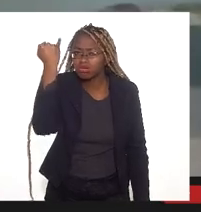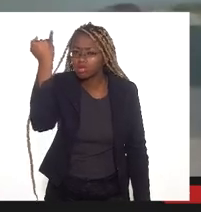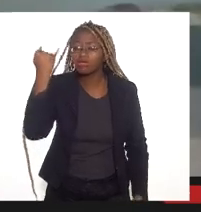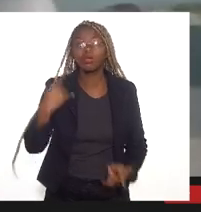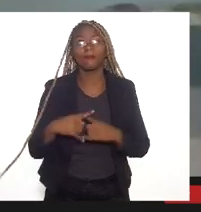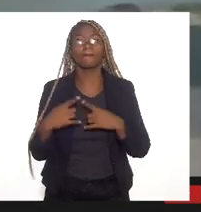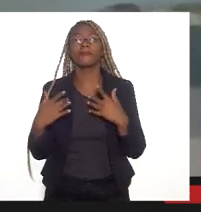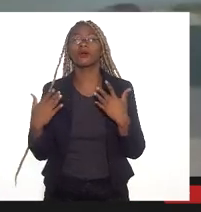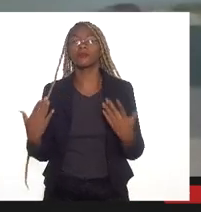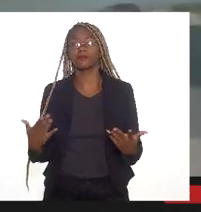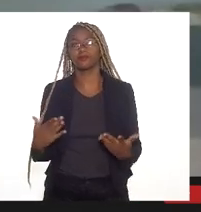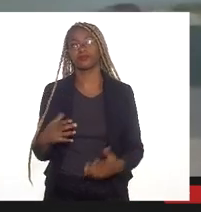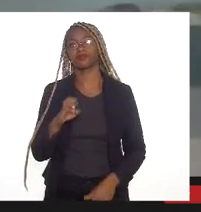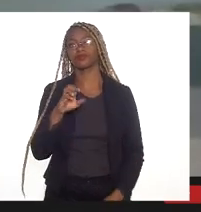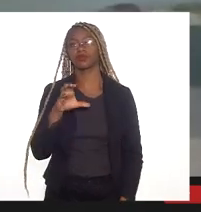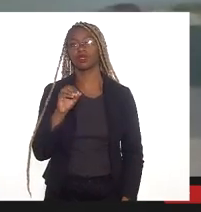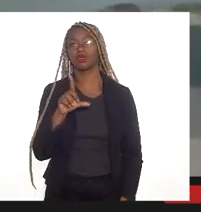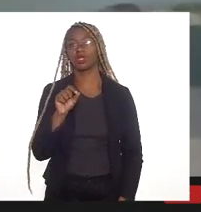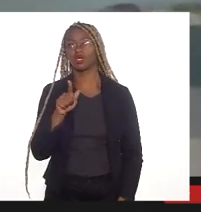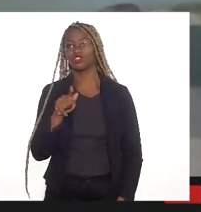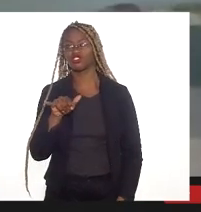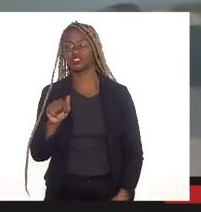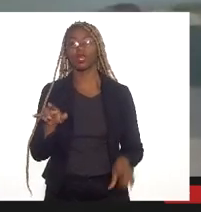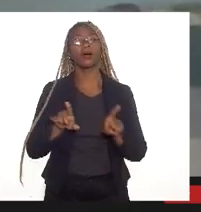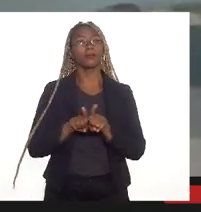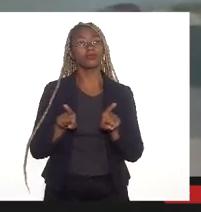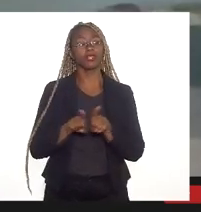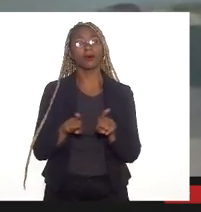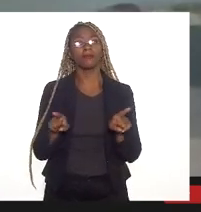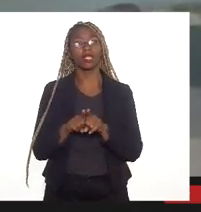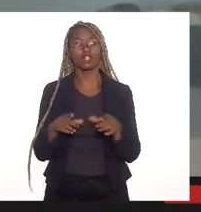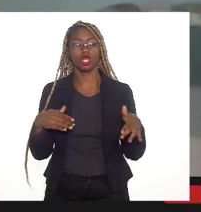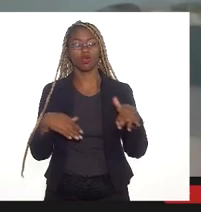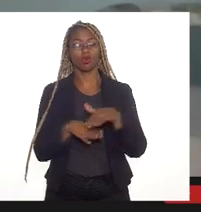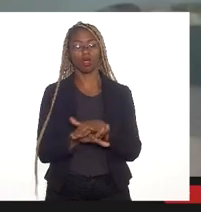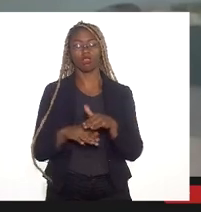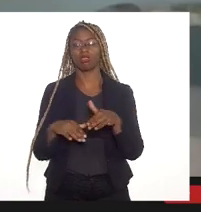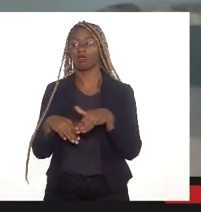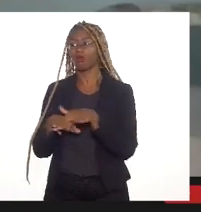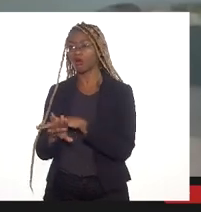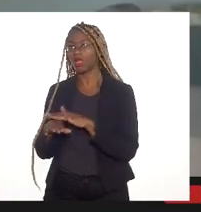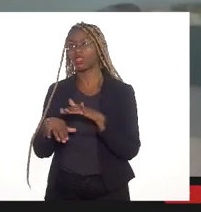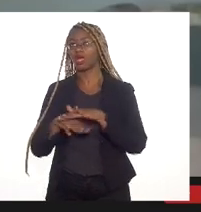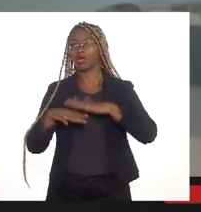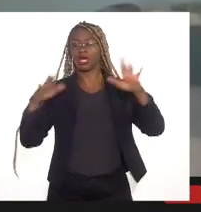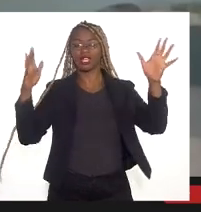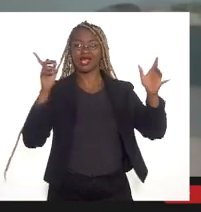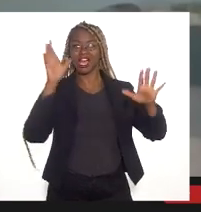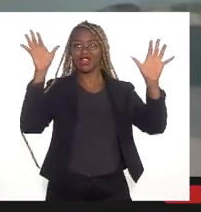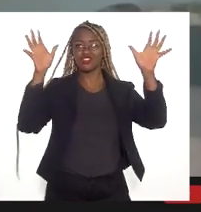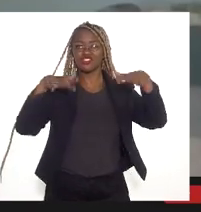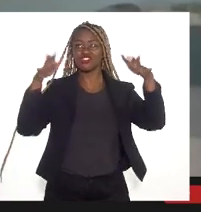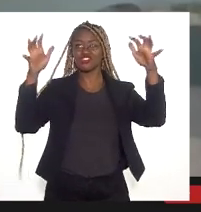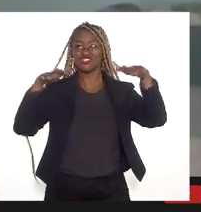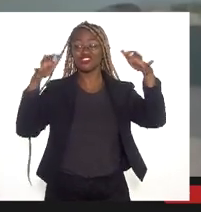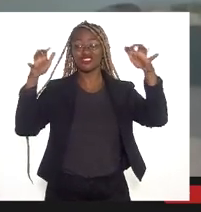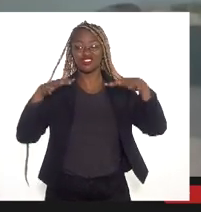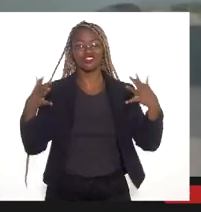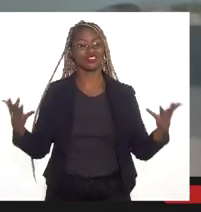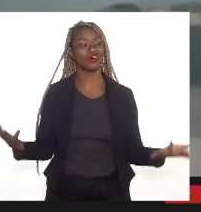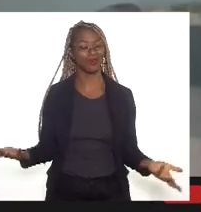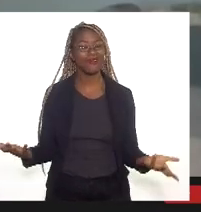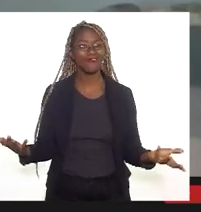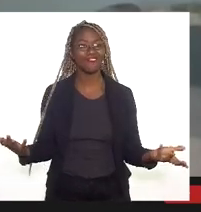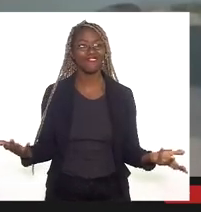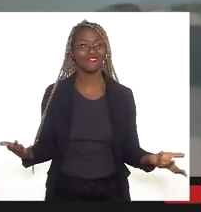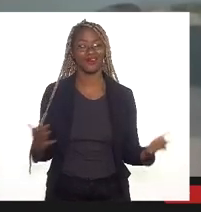Além do aspecto ecológico, ela tem um aspecto de acumulação de água, de chuva, da água de escoamento superficial,